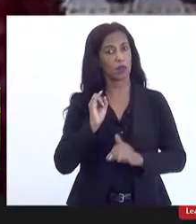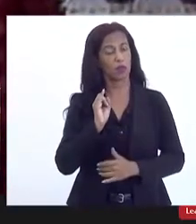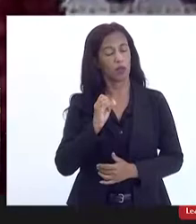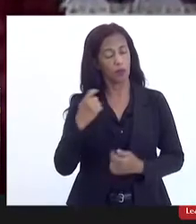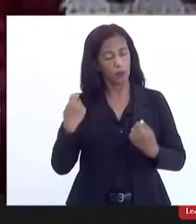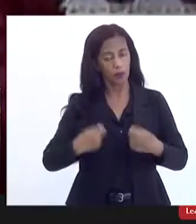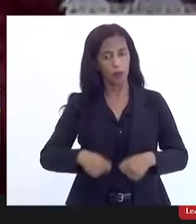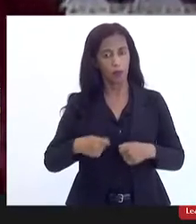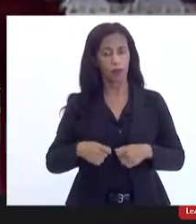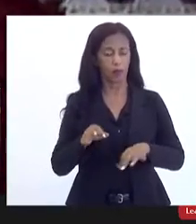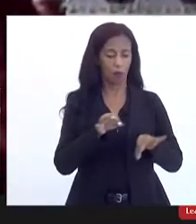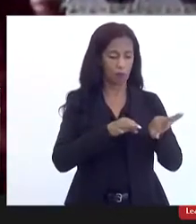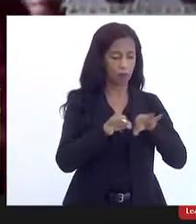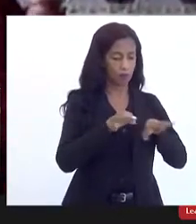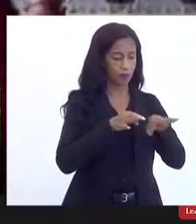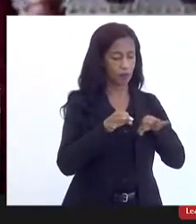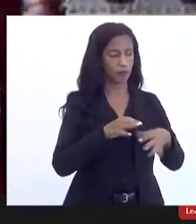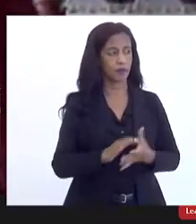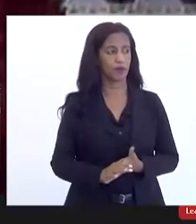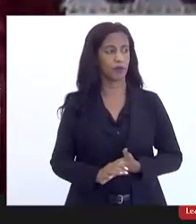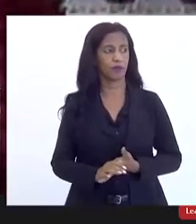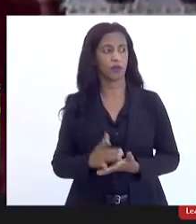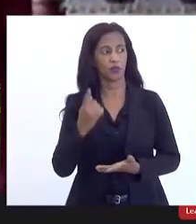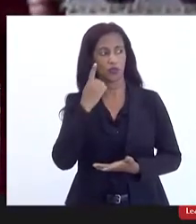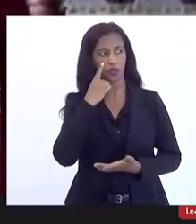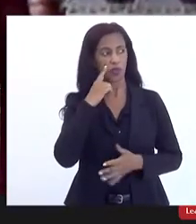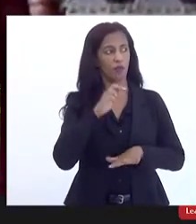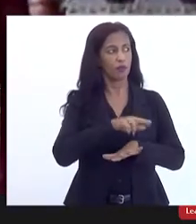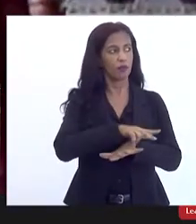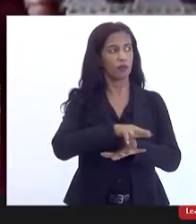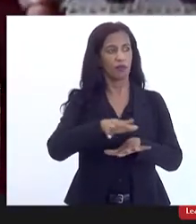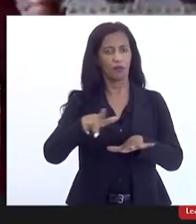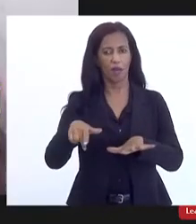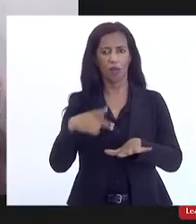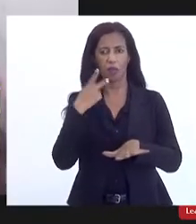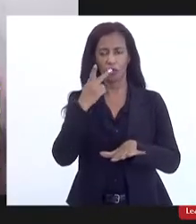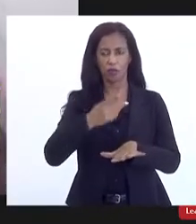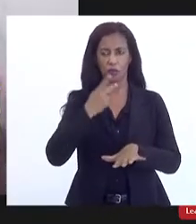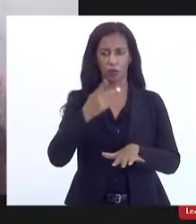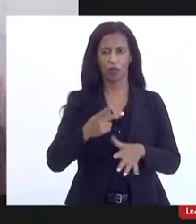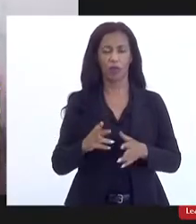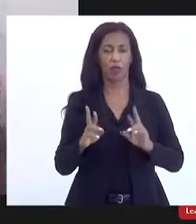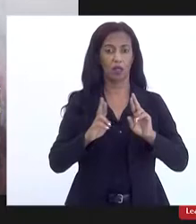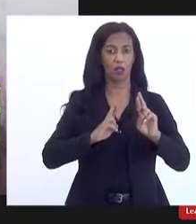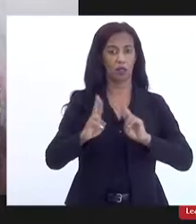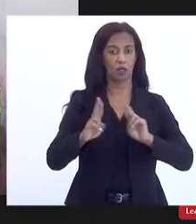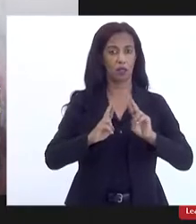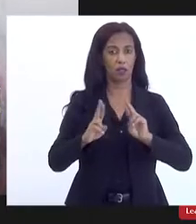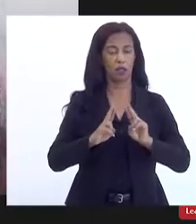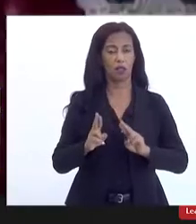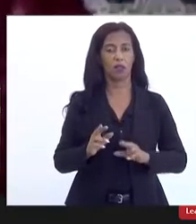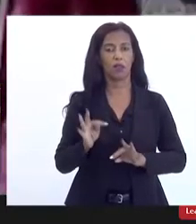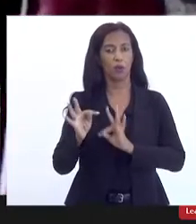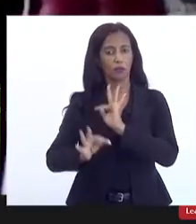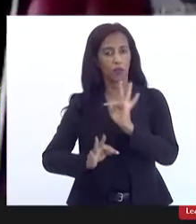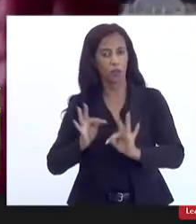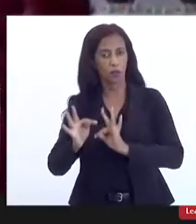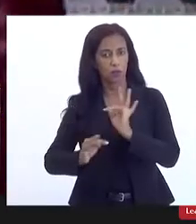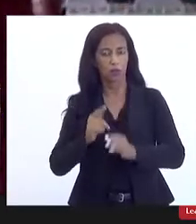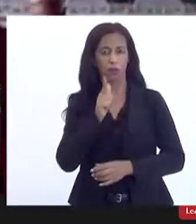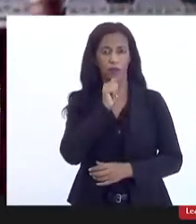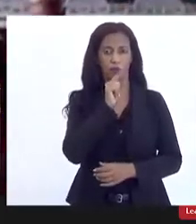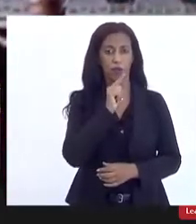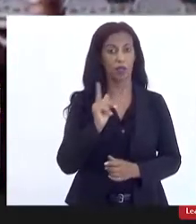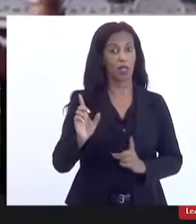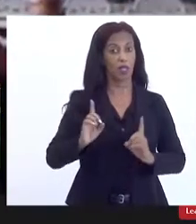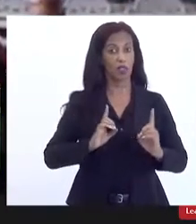vier a fazer eu já vi vários aqui na sua fala em relação a agitação de tratamento e a